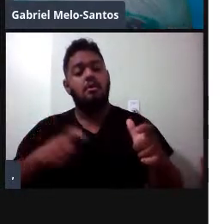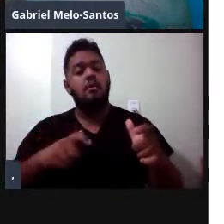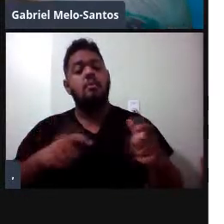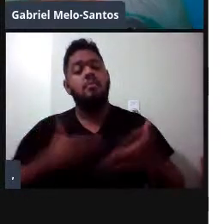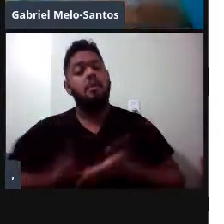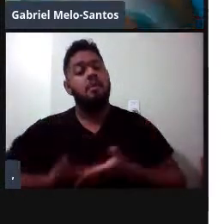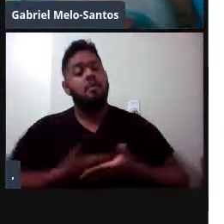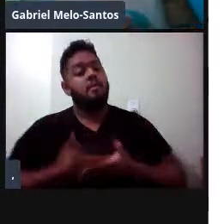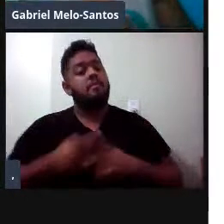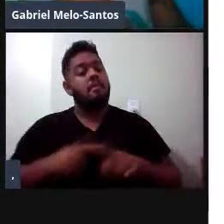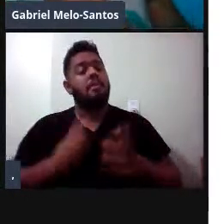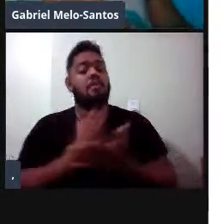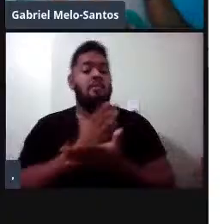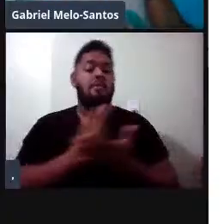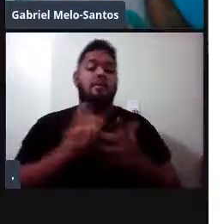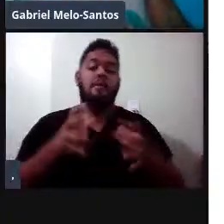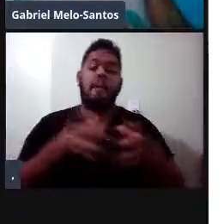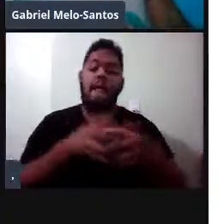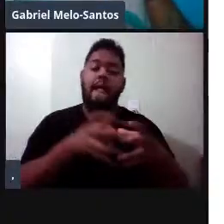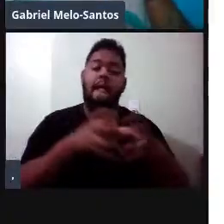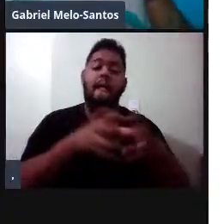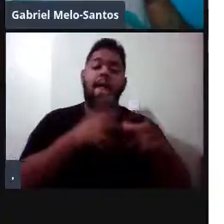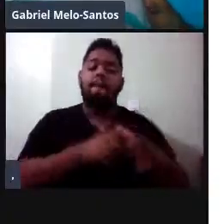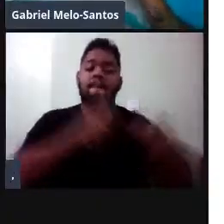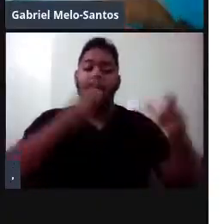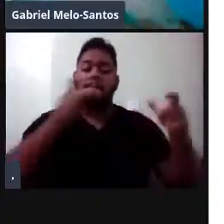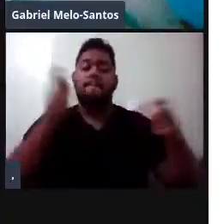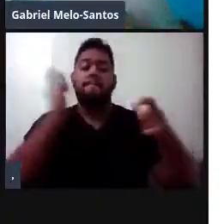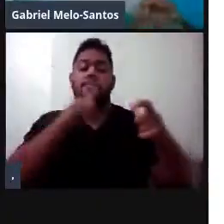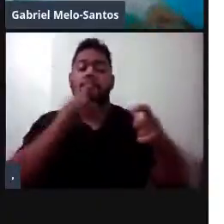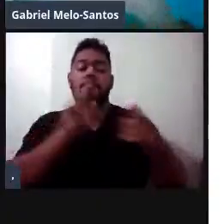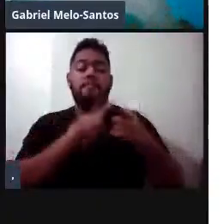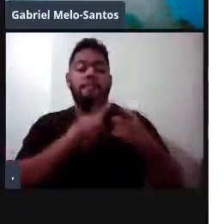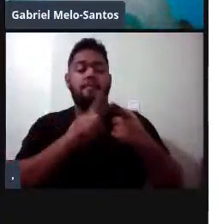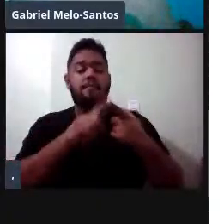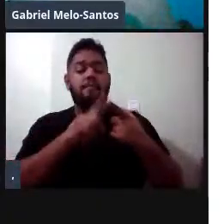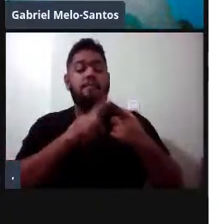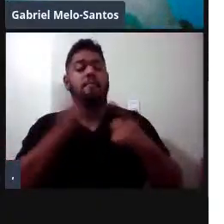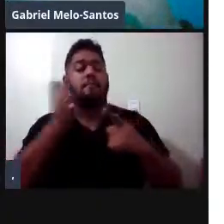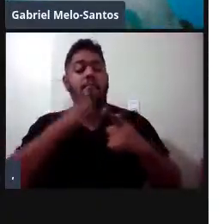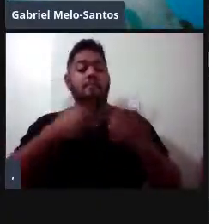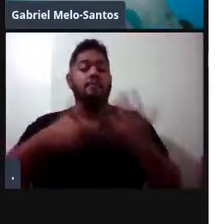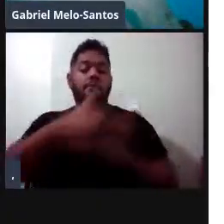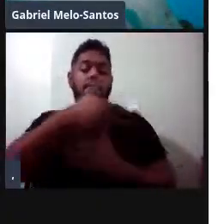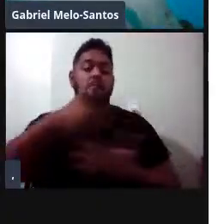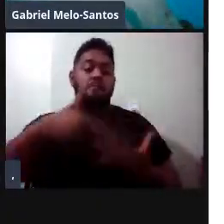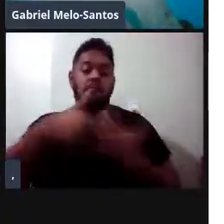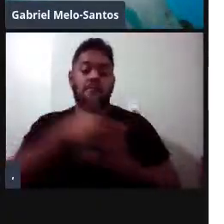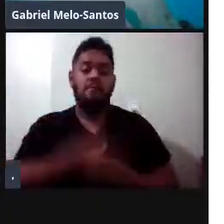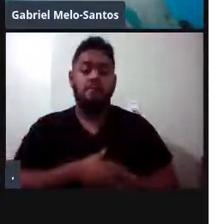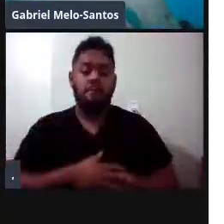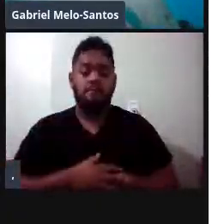grandes poderiam se formar para a corte e para a alimentação, como vocês veem aí, desses bichos alimentando, eram grupos de mais ou menos 20 animais.